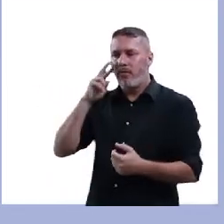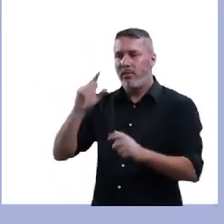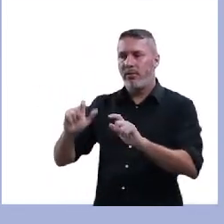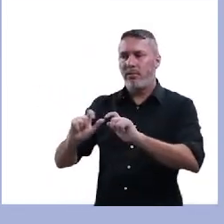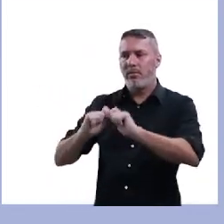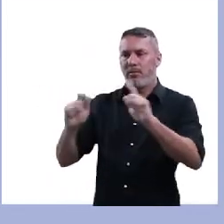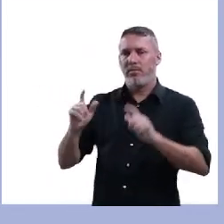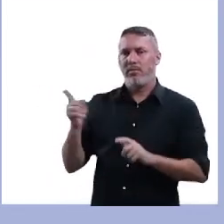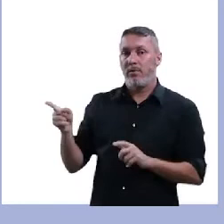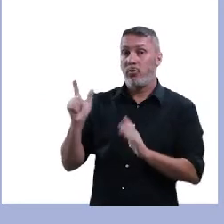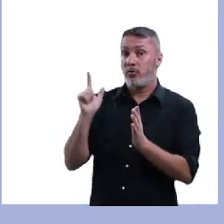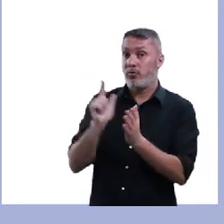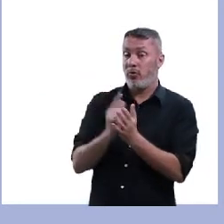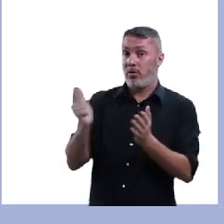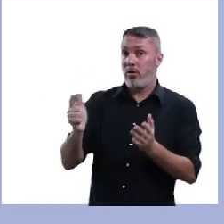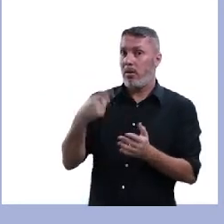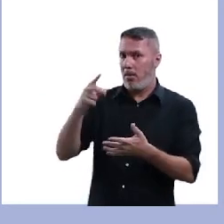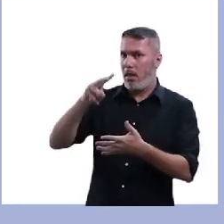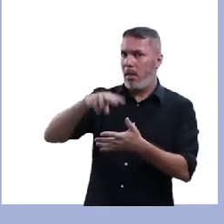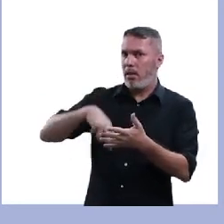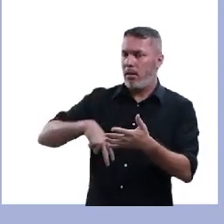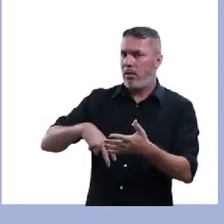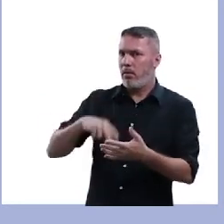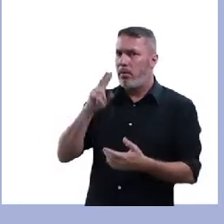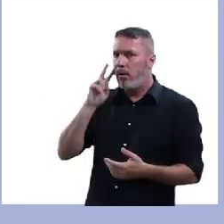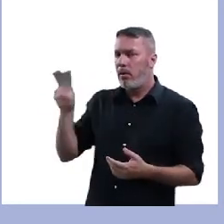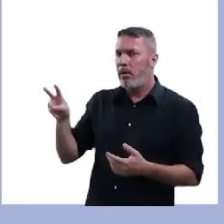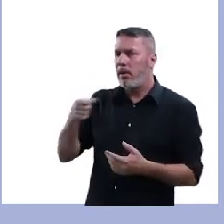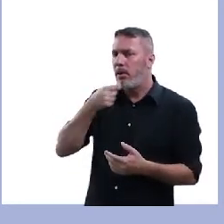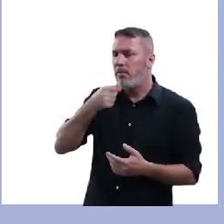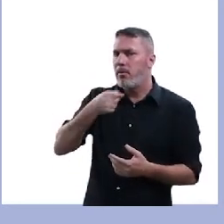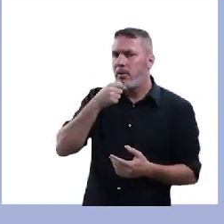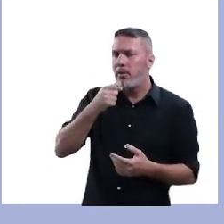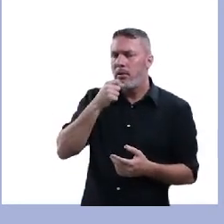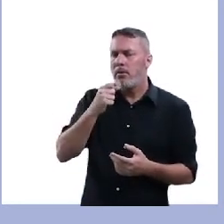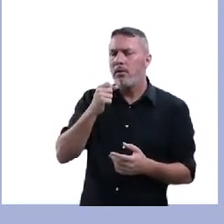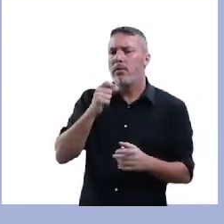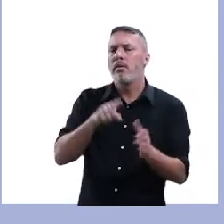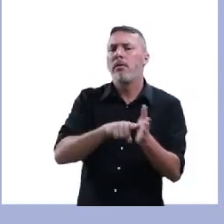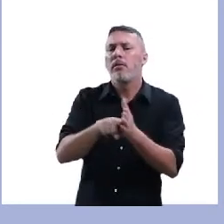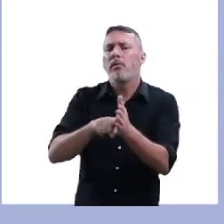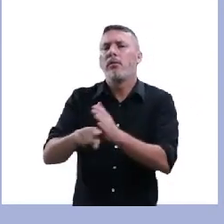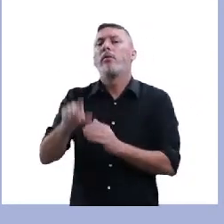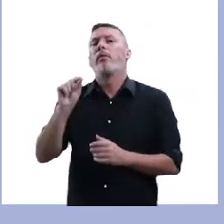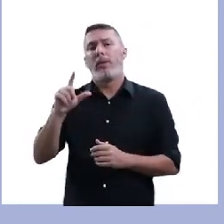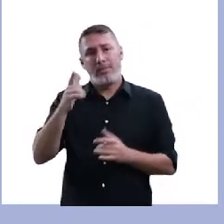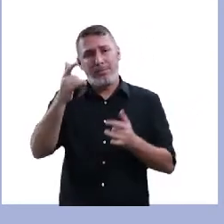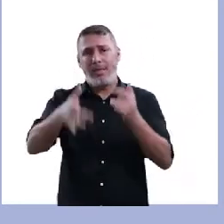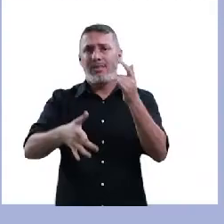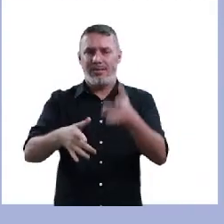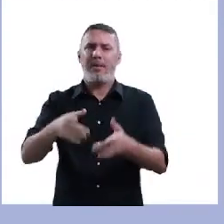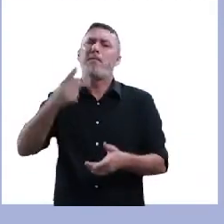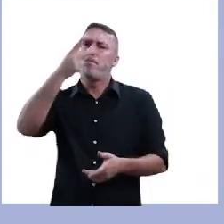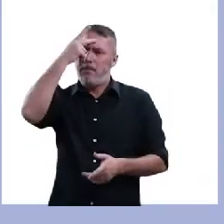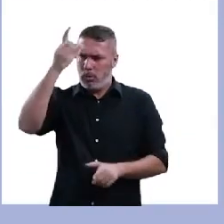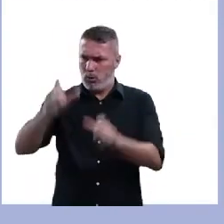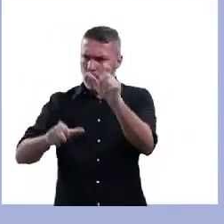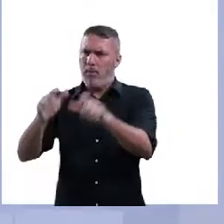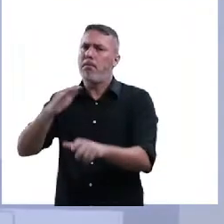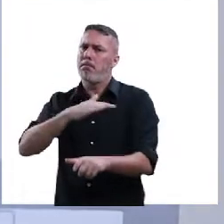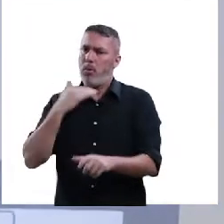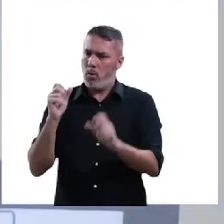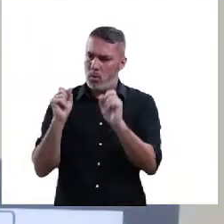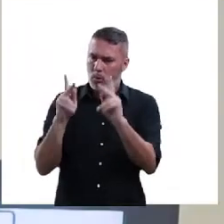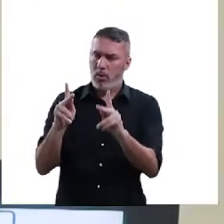vocês depois para fazer a leitura completa, essa reportagem mostrou isso, de animais, as vítimas